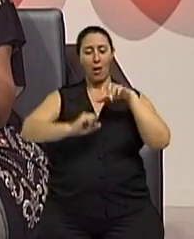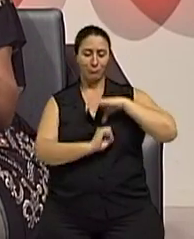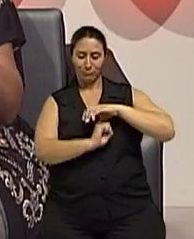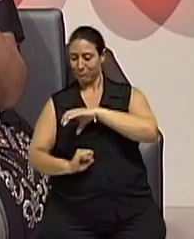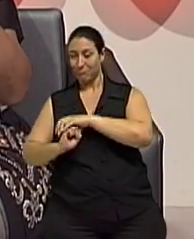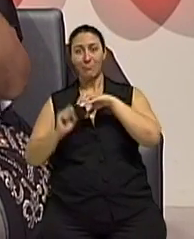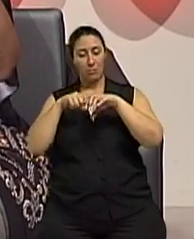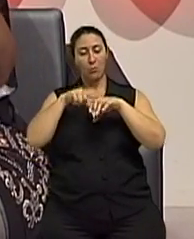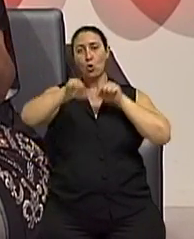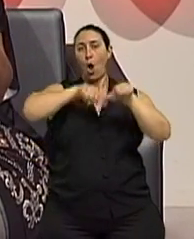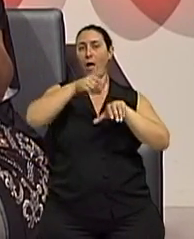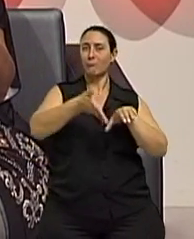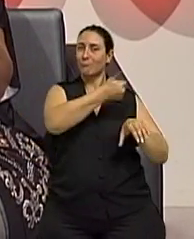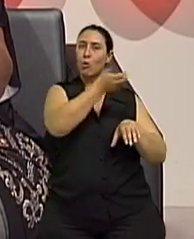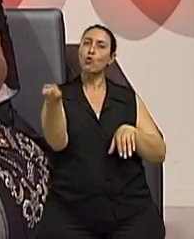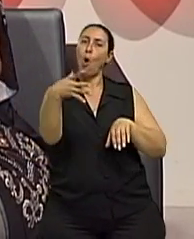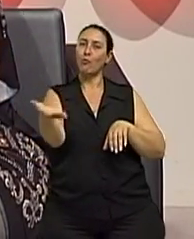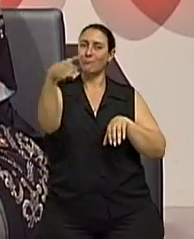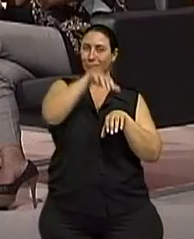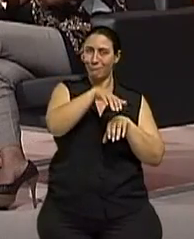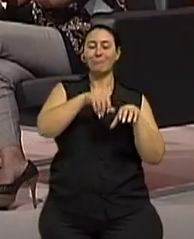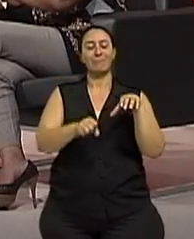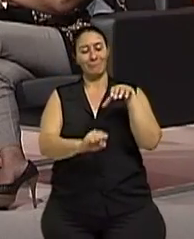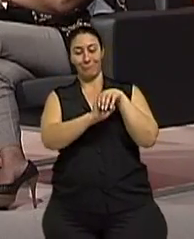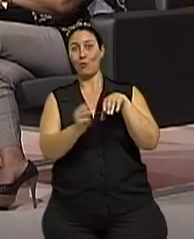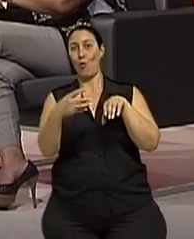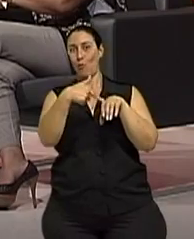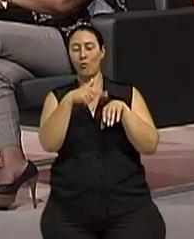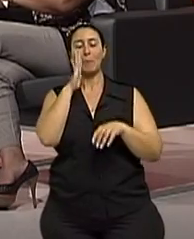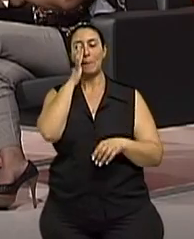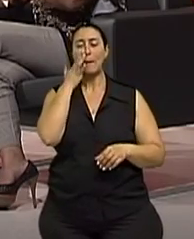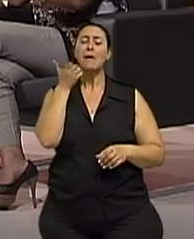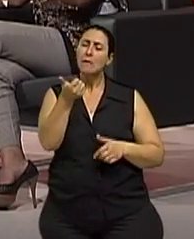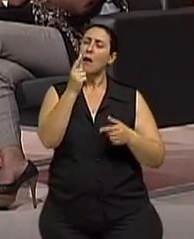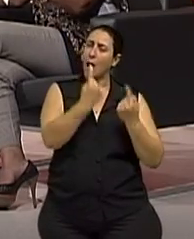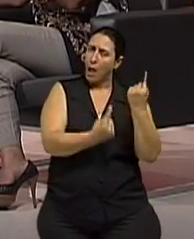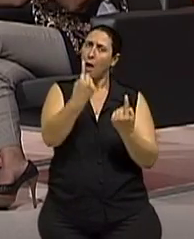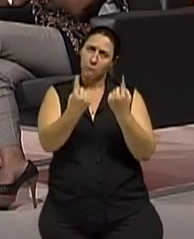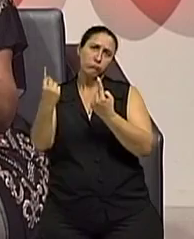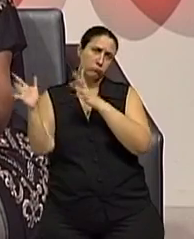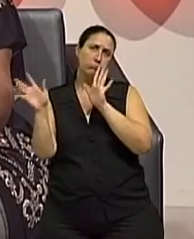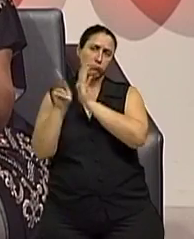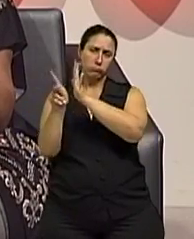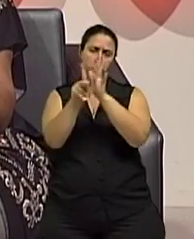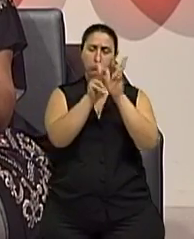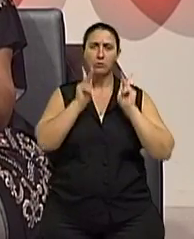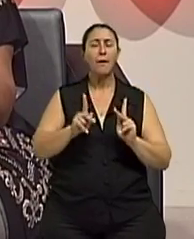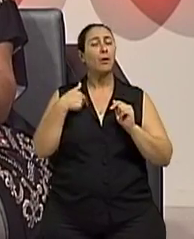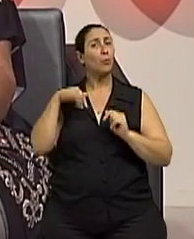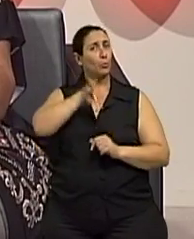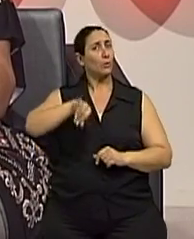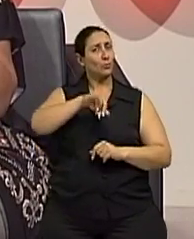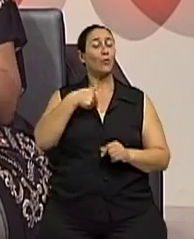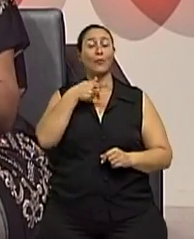é claro que depende do estudo do caso. Cada caso é um caso, né, doutor? Exatamente. Isso assim, eu faço questão de pontuar aqui no programa,